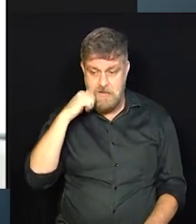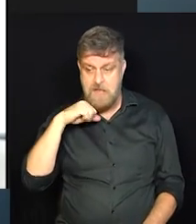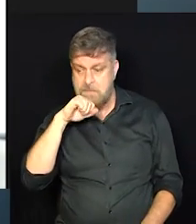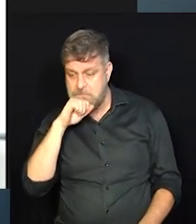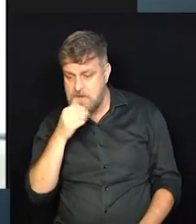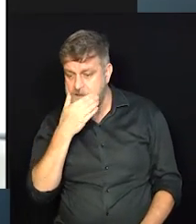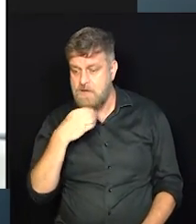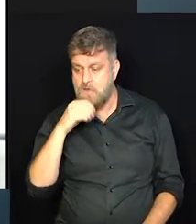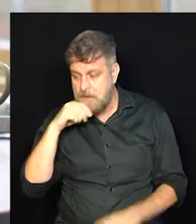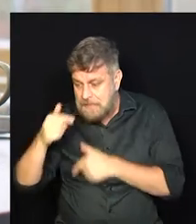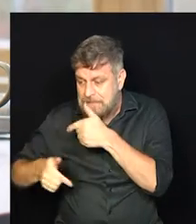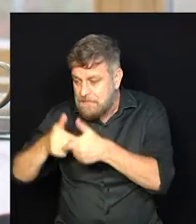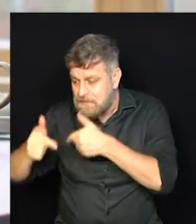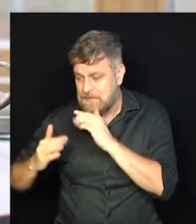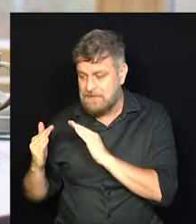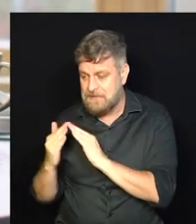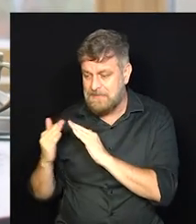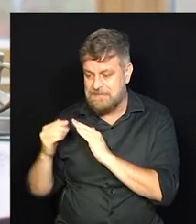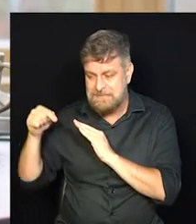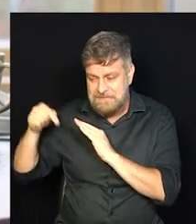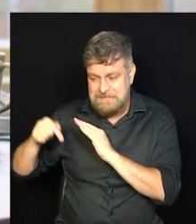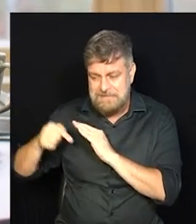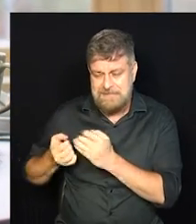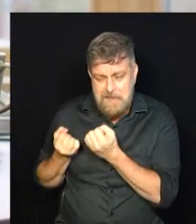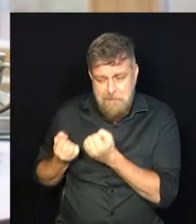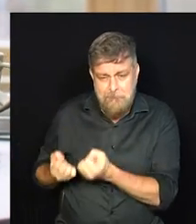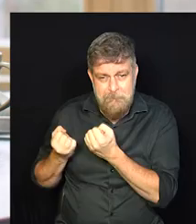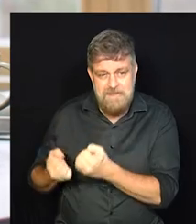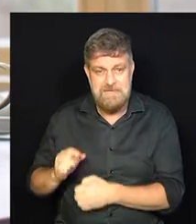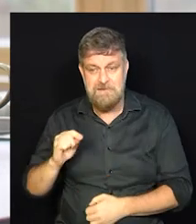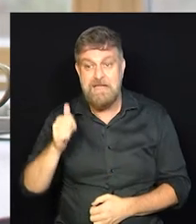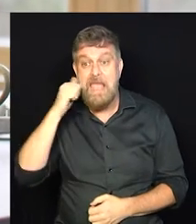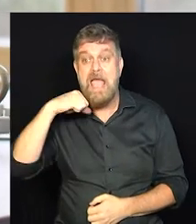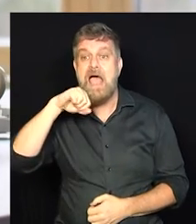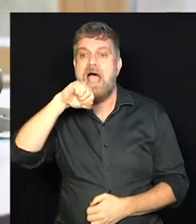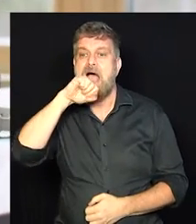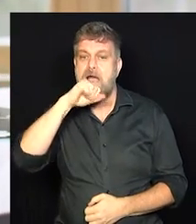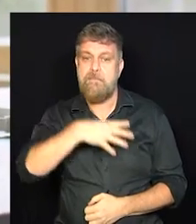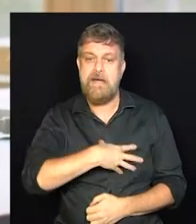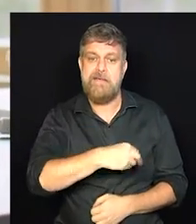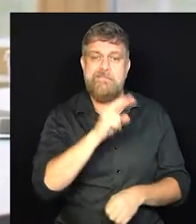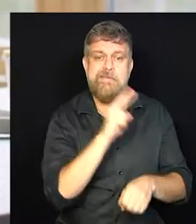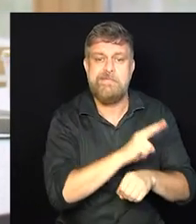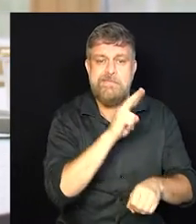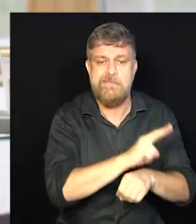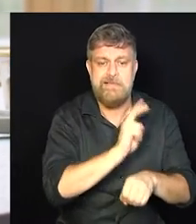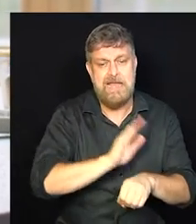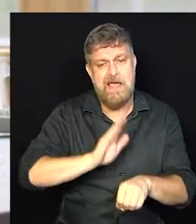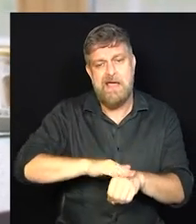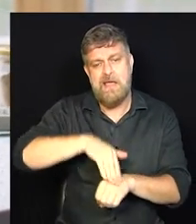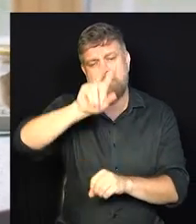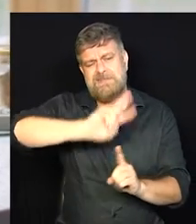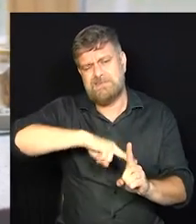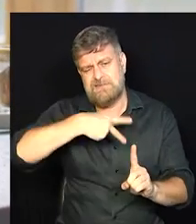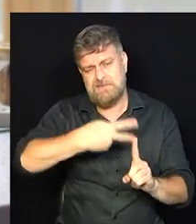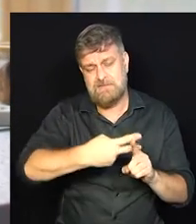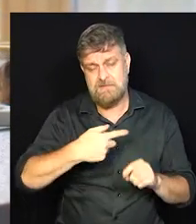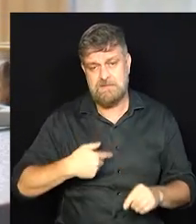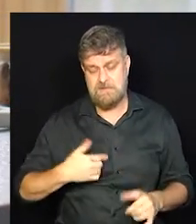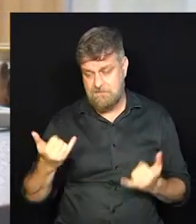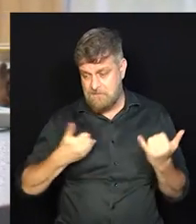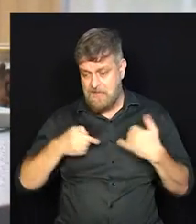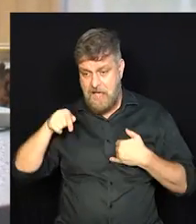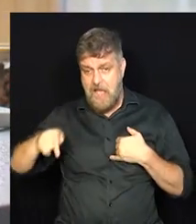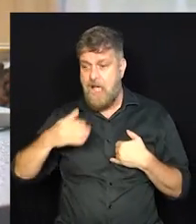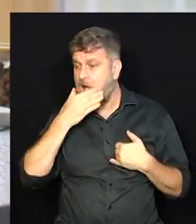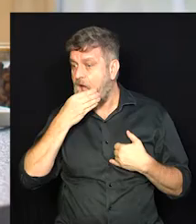mãe e o pai estivessem trabalhando em casa, a sobrecarga materna é infinitamente maior, a gente vê os relatos, né?